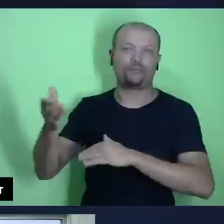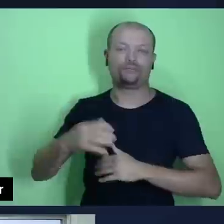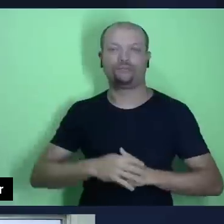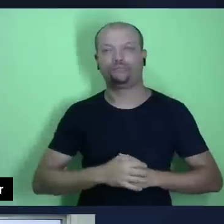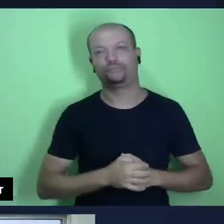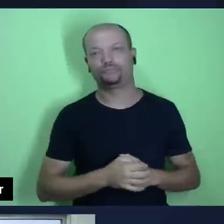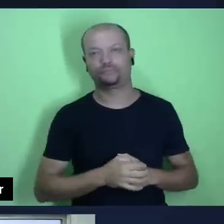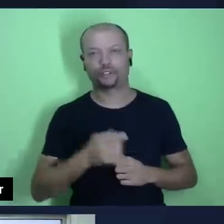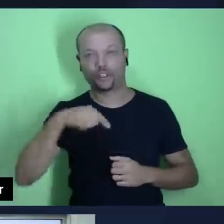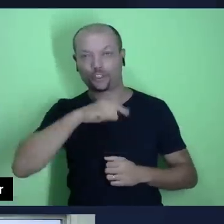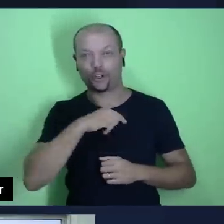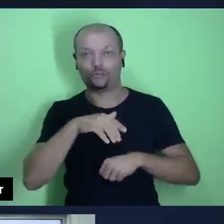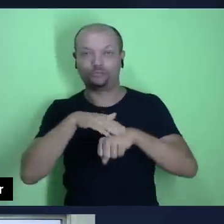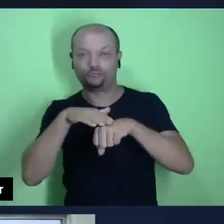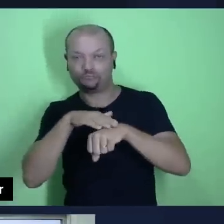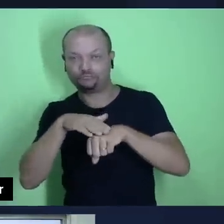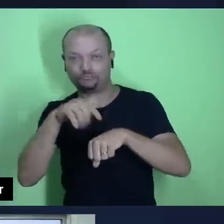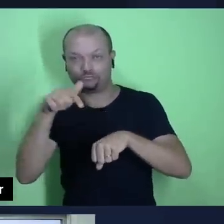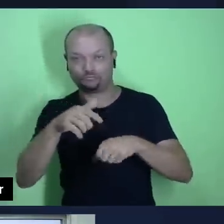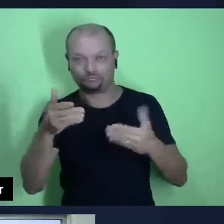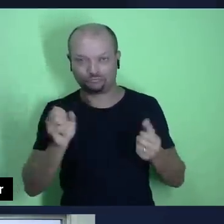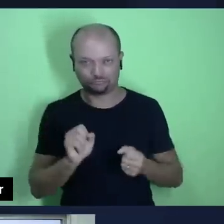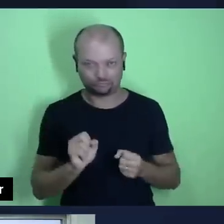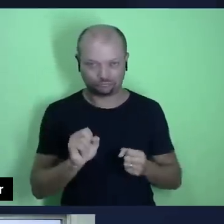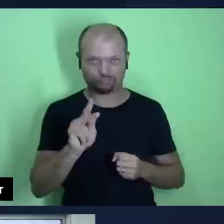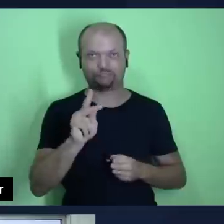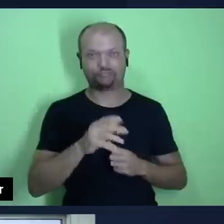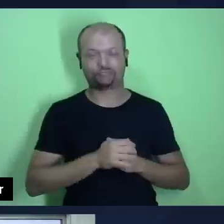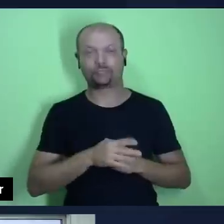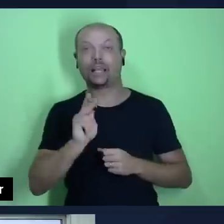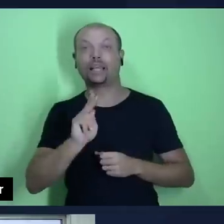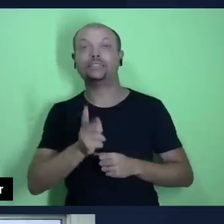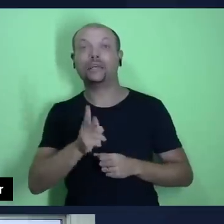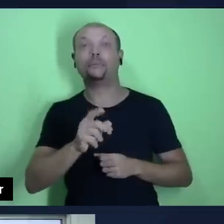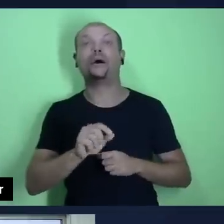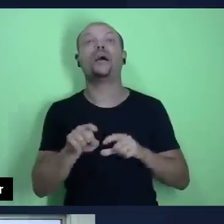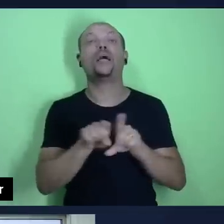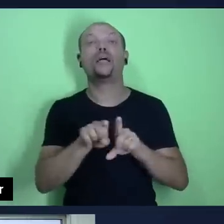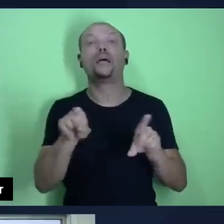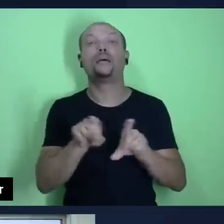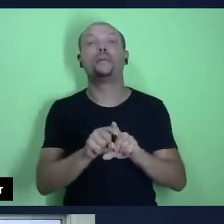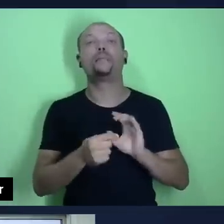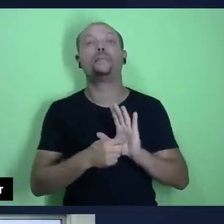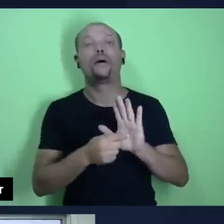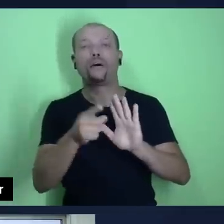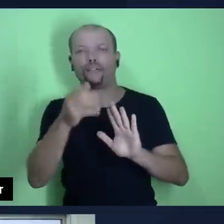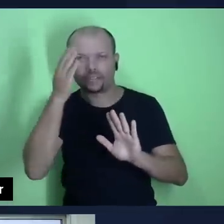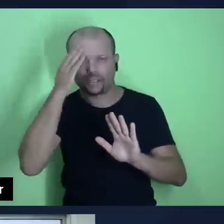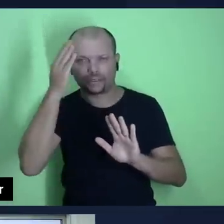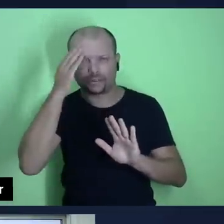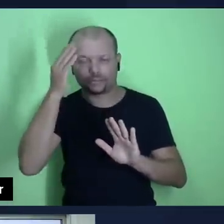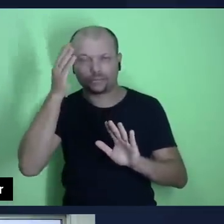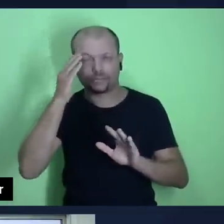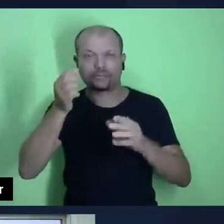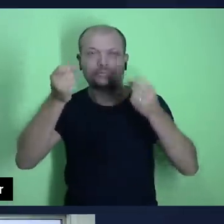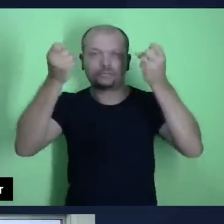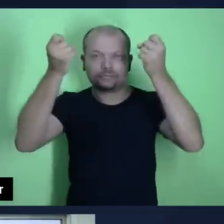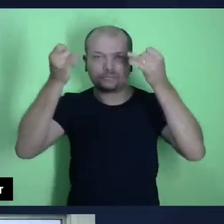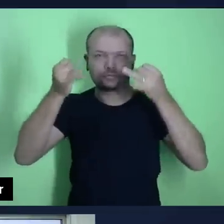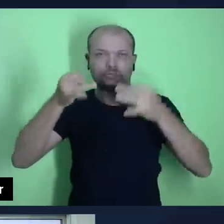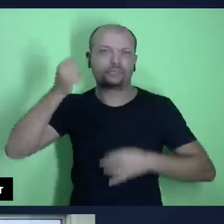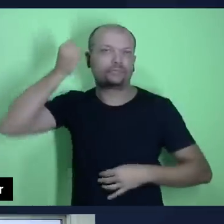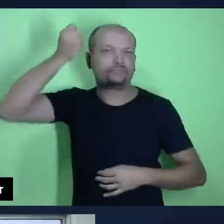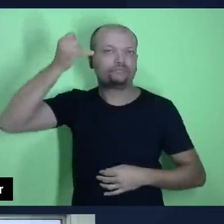nós conversamos aqui. Sempre trazendo agora para você, você sabe, essa é a nossa autodescrição,